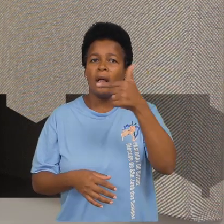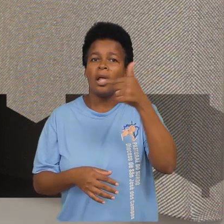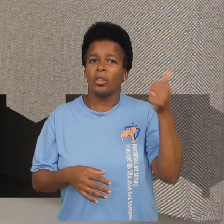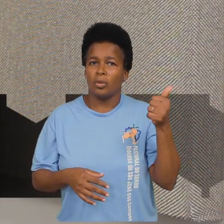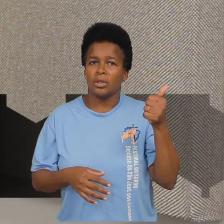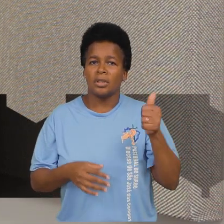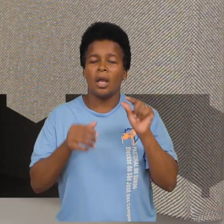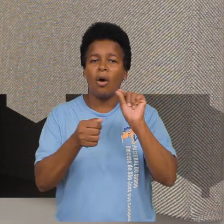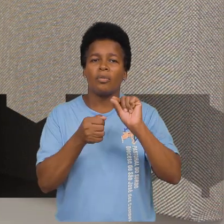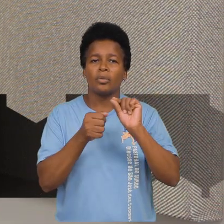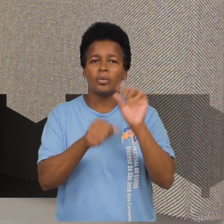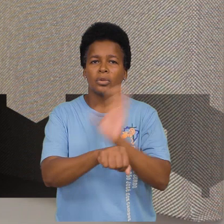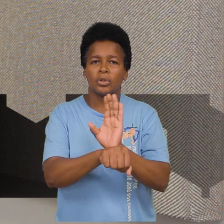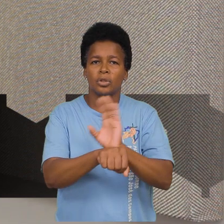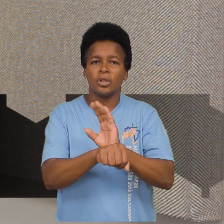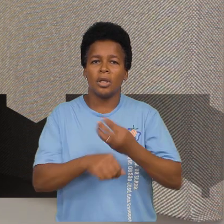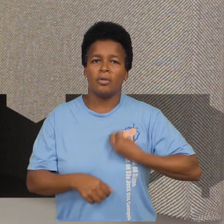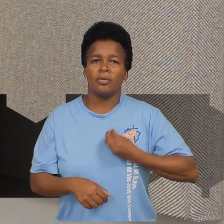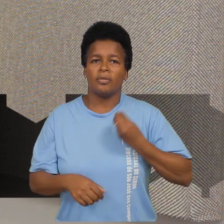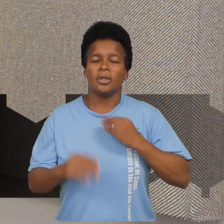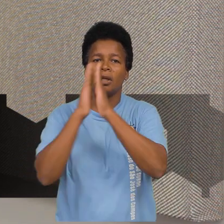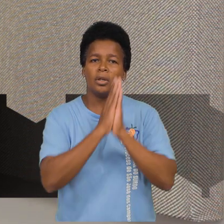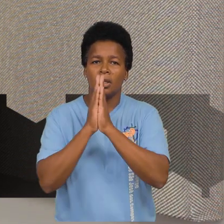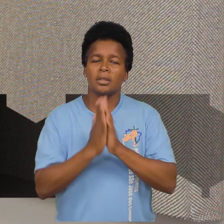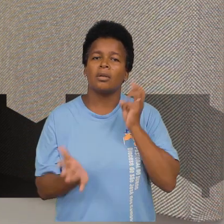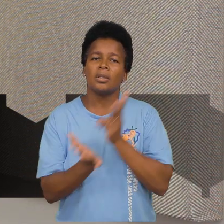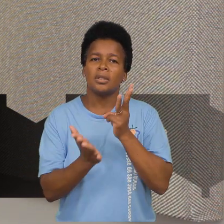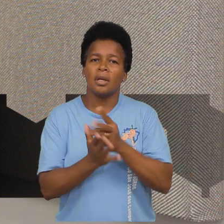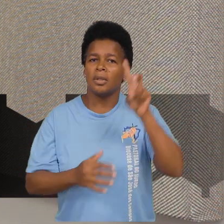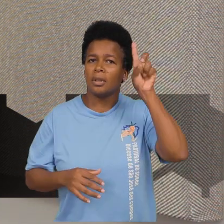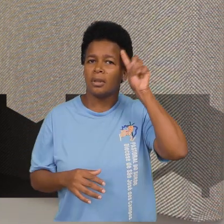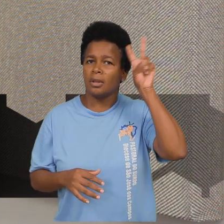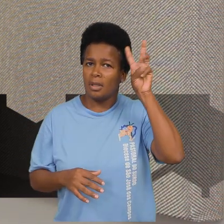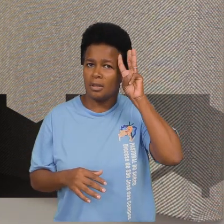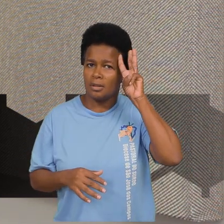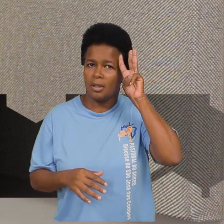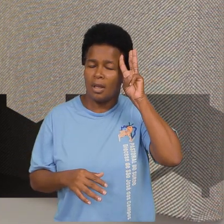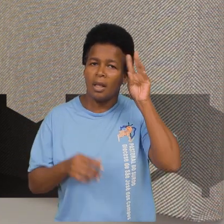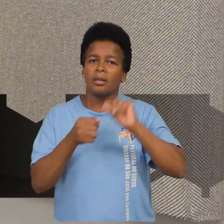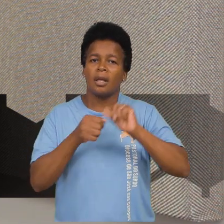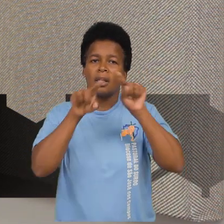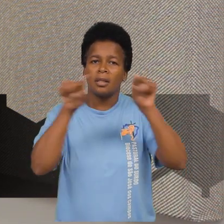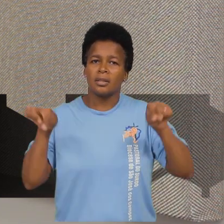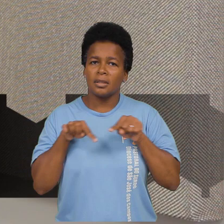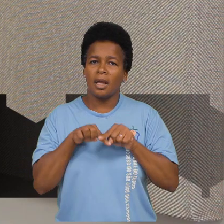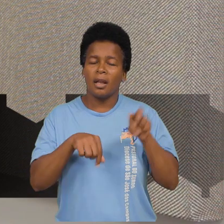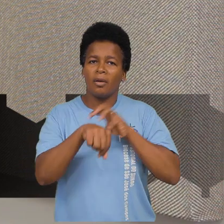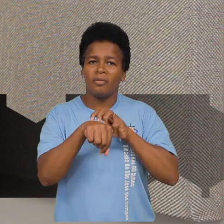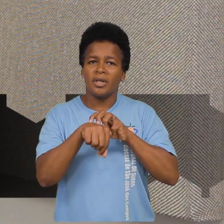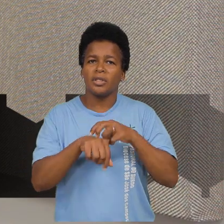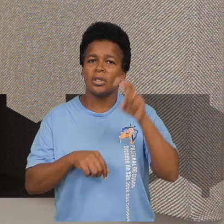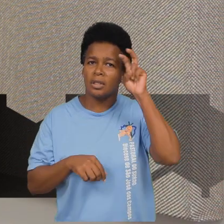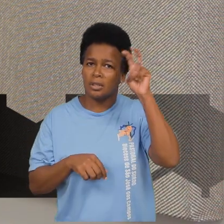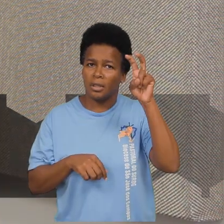oração e vida. Os encontros acontecerão sempre às terças-feiras, às sete e meia da noite, na Sala Verde 5. As inscrições